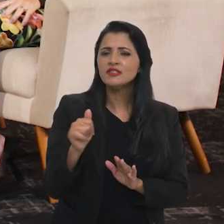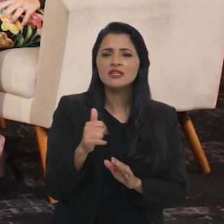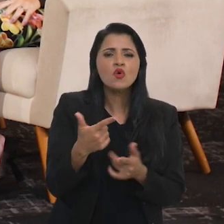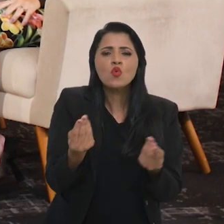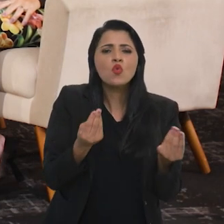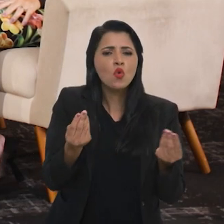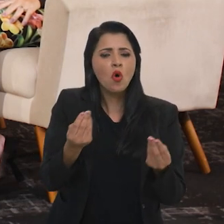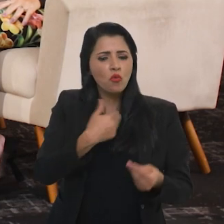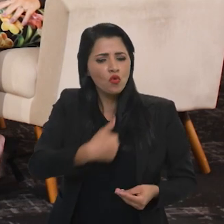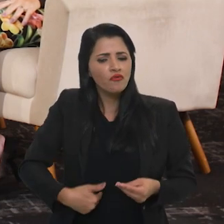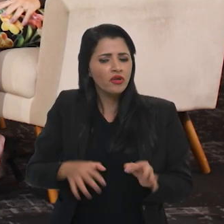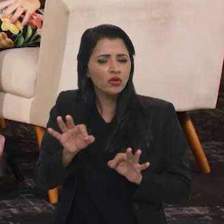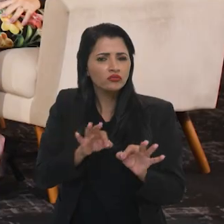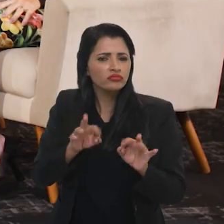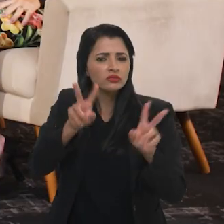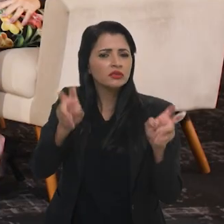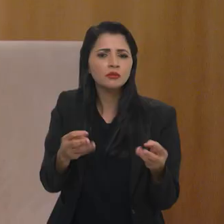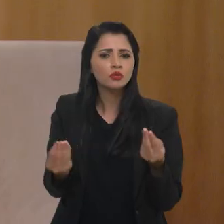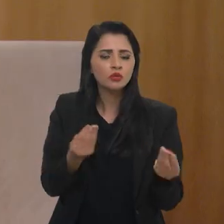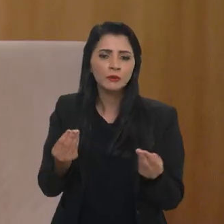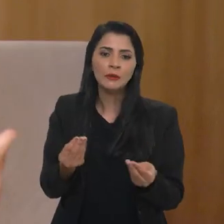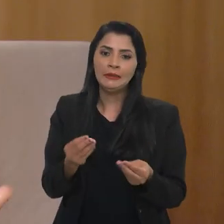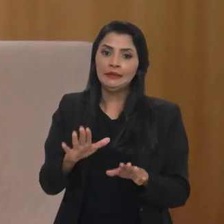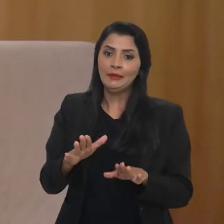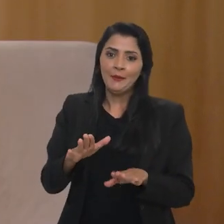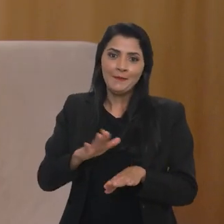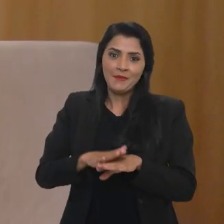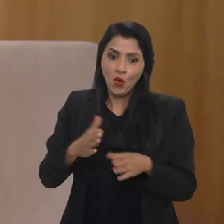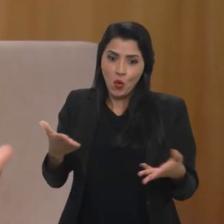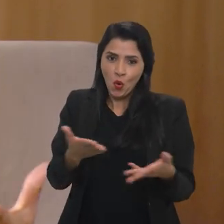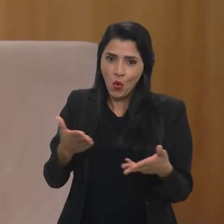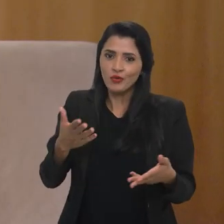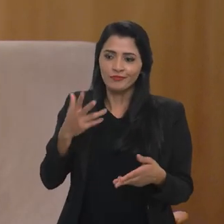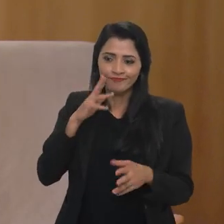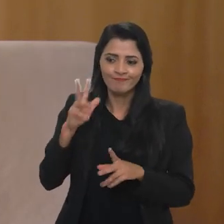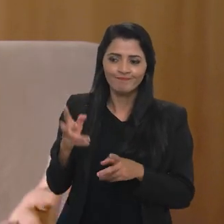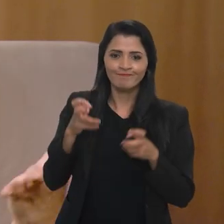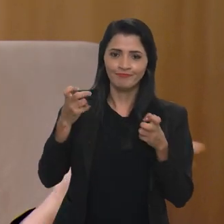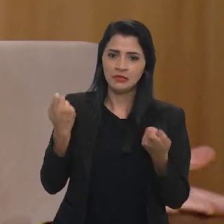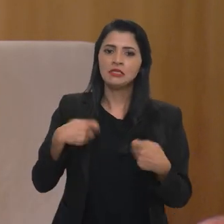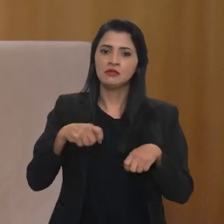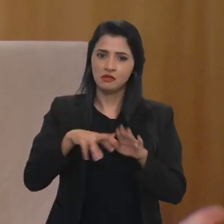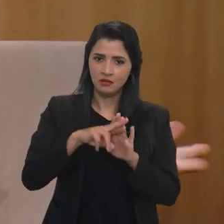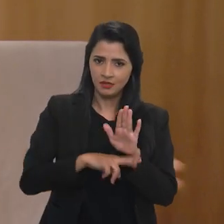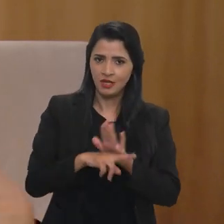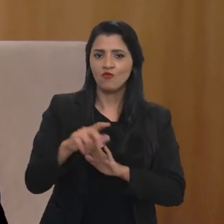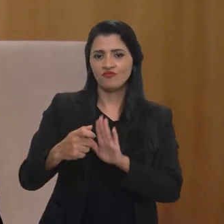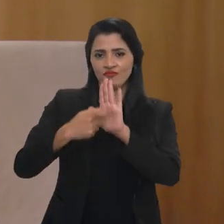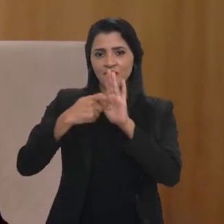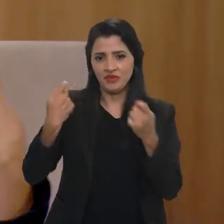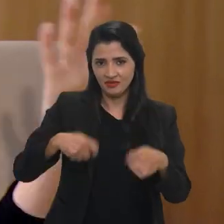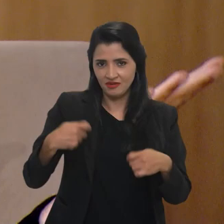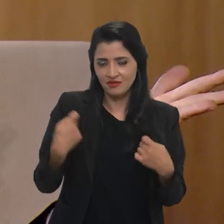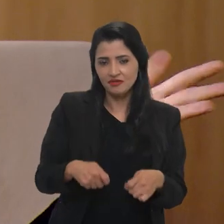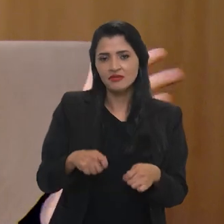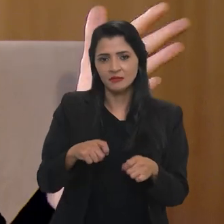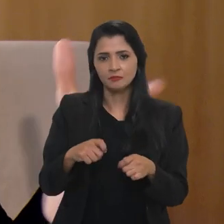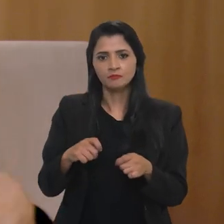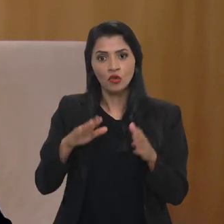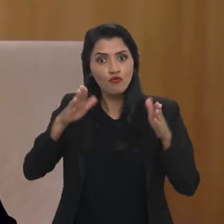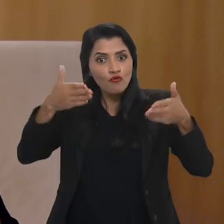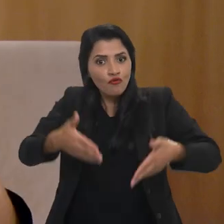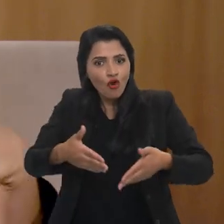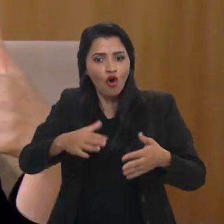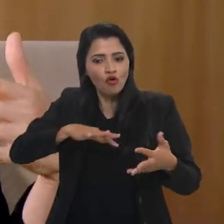o governo está trabalhando com essa questão? Eu acho que, mais do que nunca, hoje em dia, está muito claro da necessidade de alguma regulação de inteligência artificial, inclusive em todos os